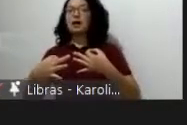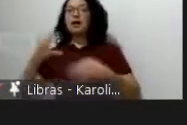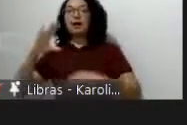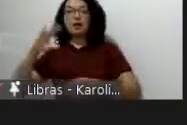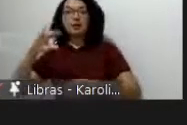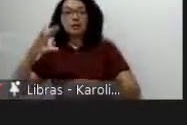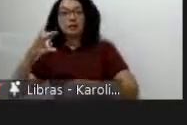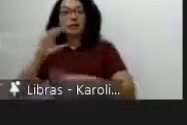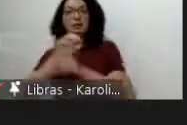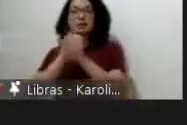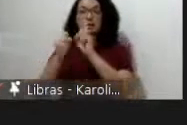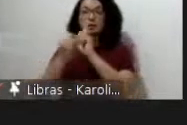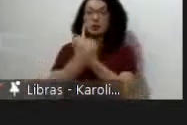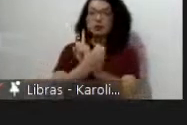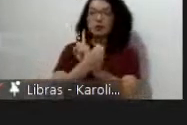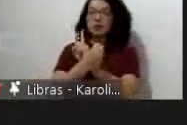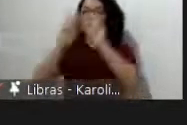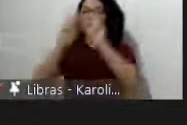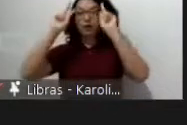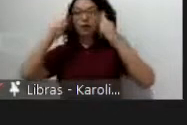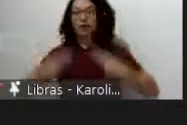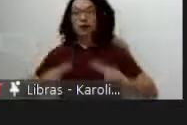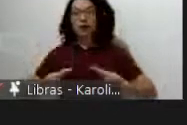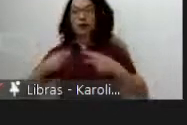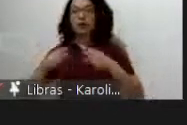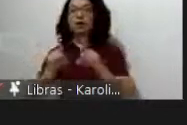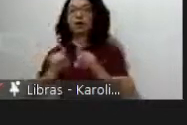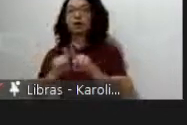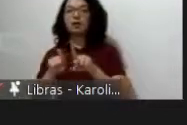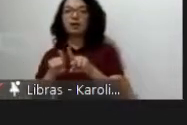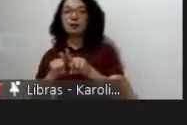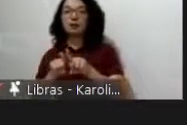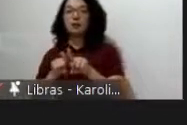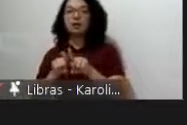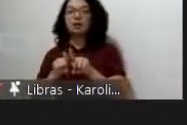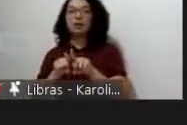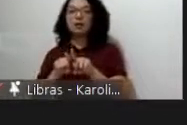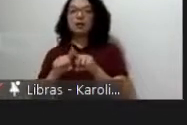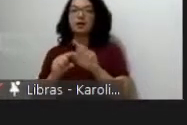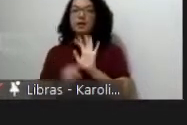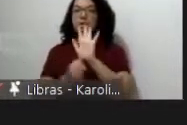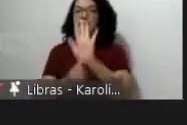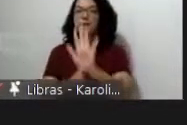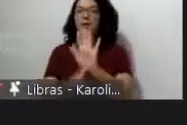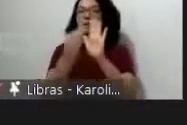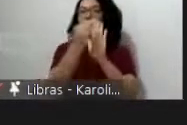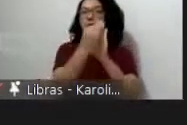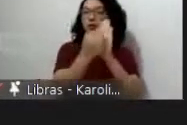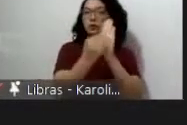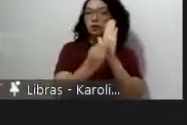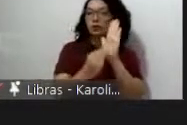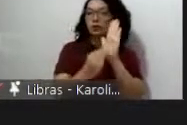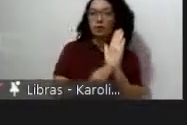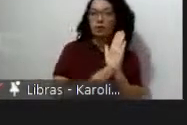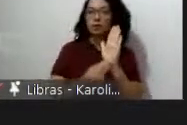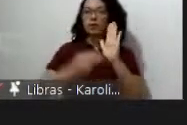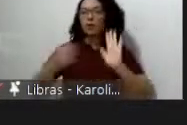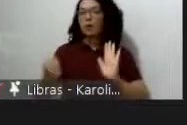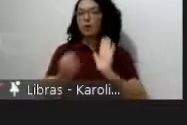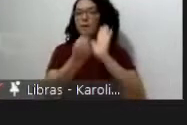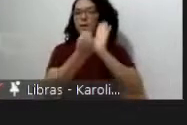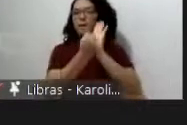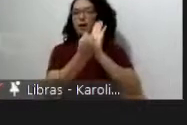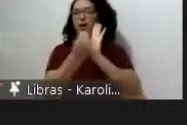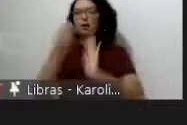um todo mas que renove tanto a metodologia o marco teórico aquilo que nós